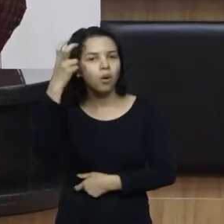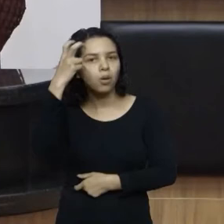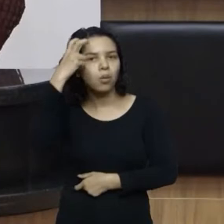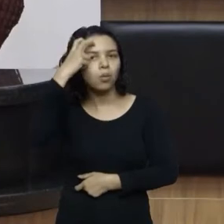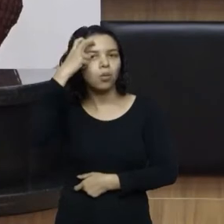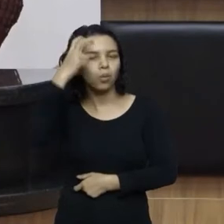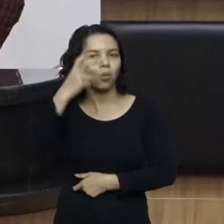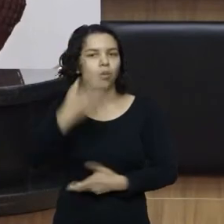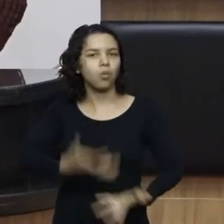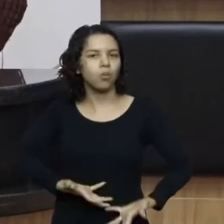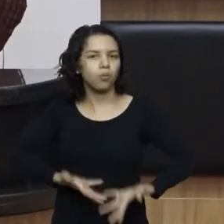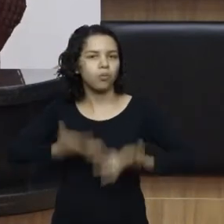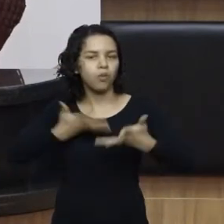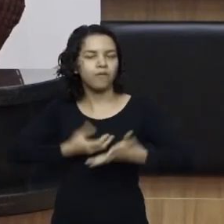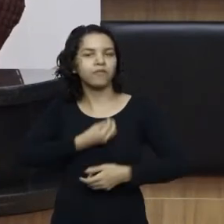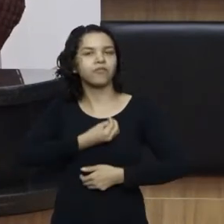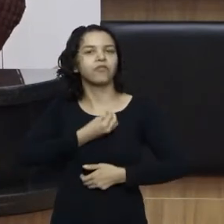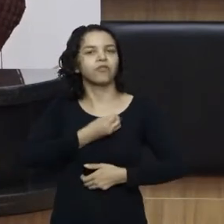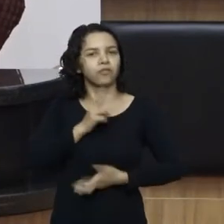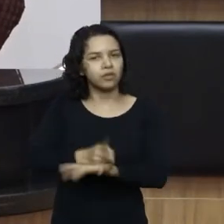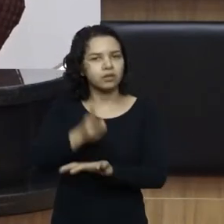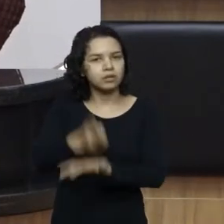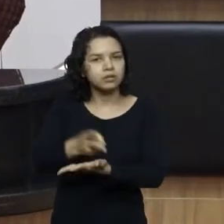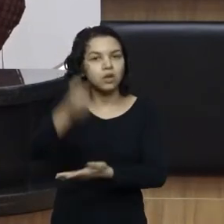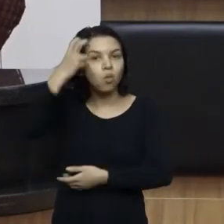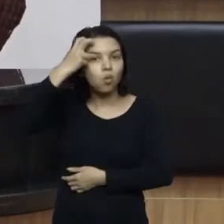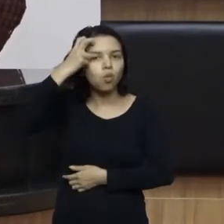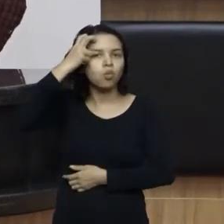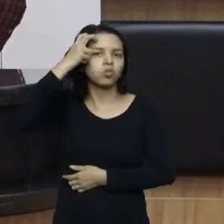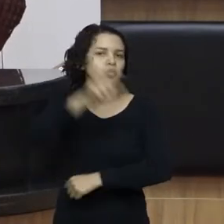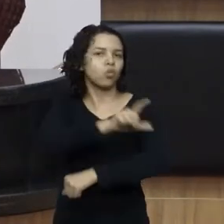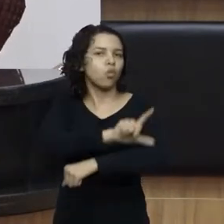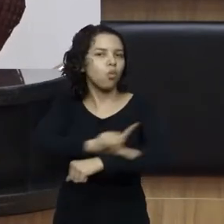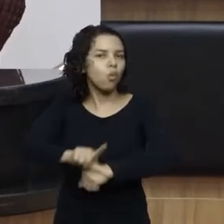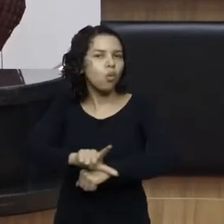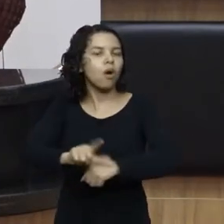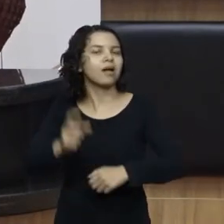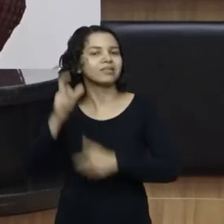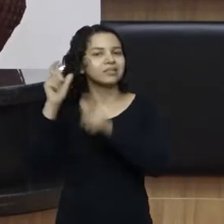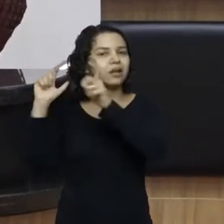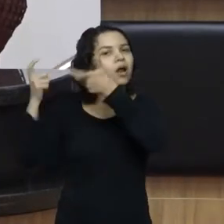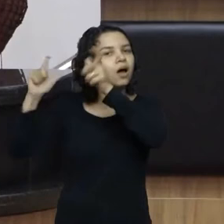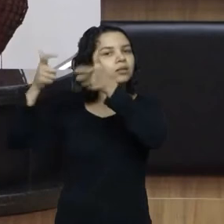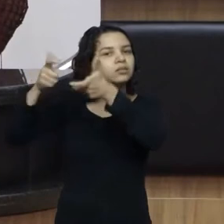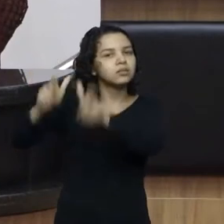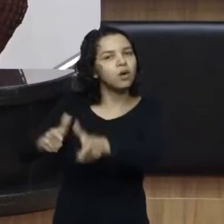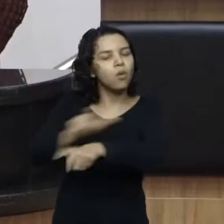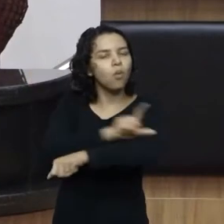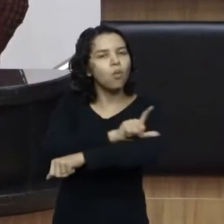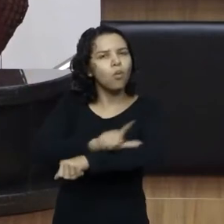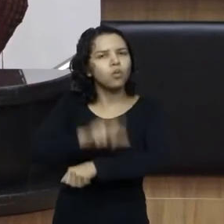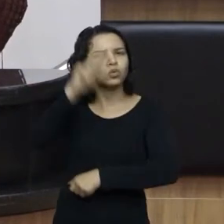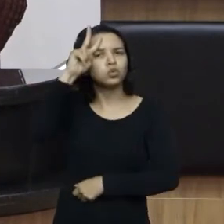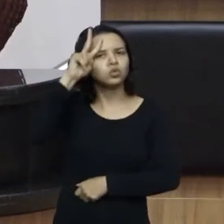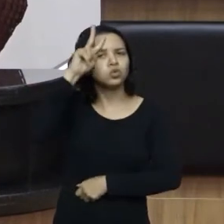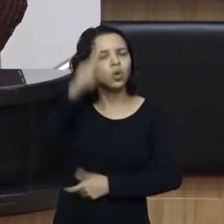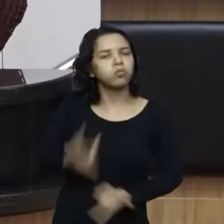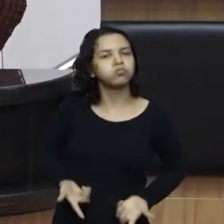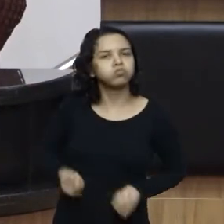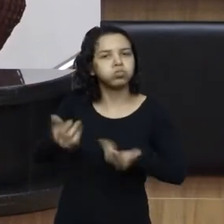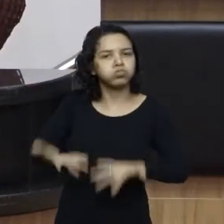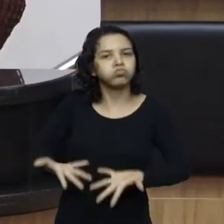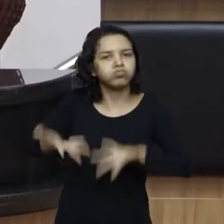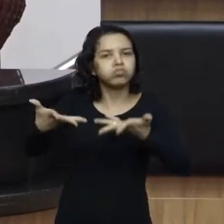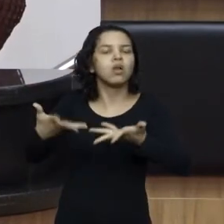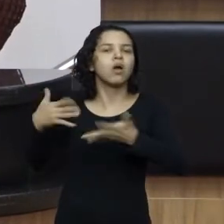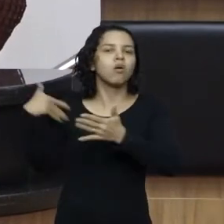sempre a chama da cultura lagiana, da tradição lagiana, que é uma rica história ao longo dos